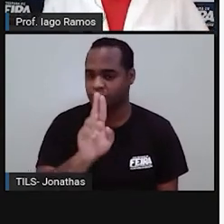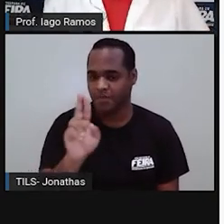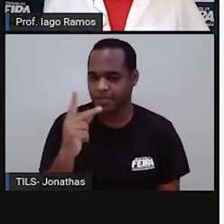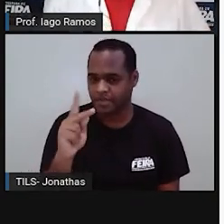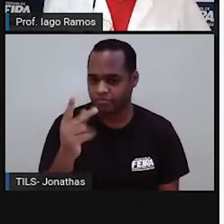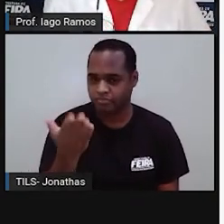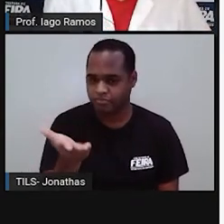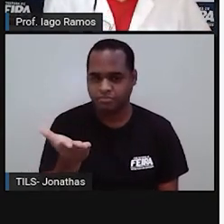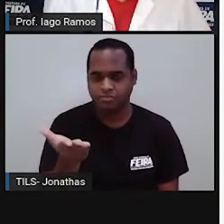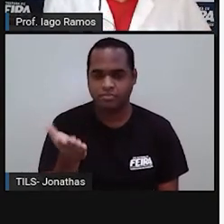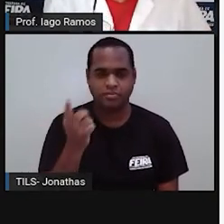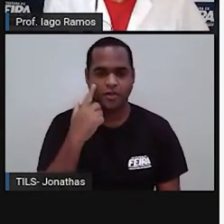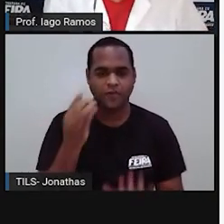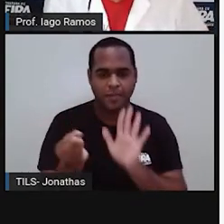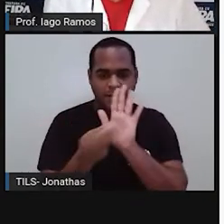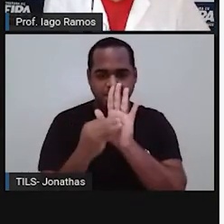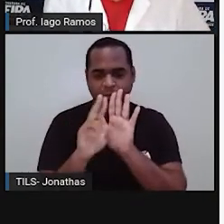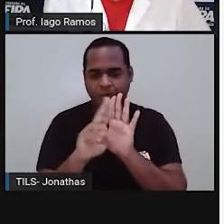Eu vou colocar aqui, olha só.